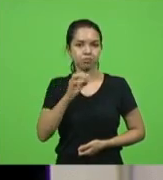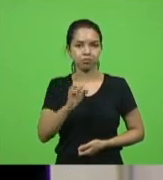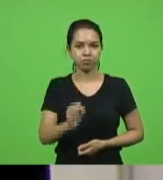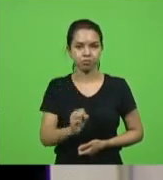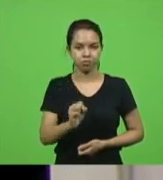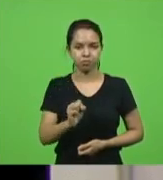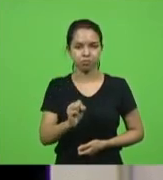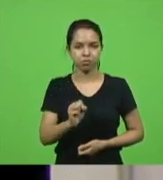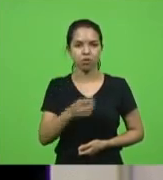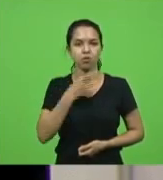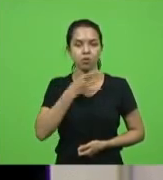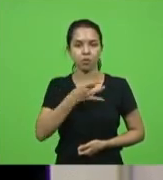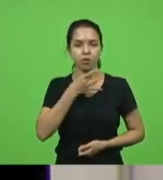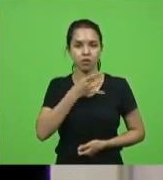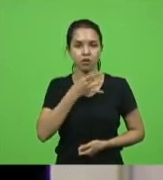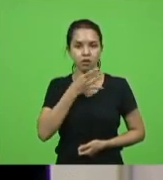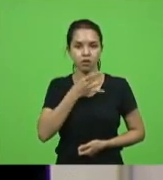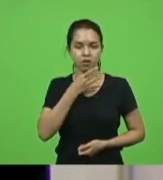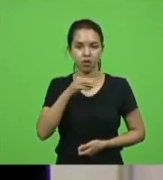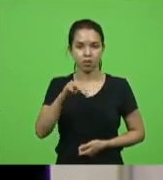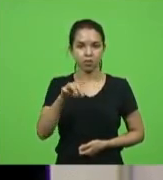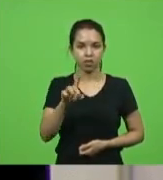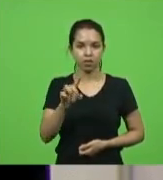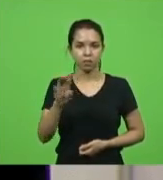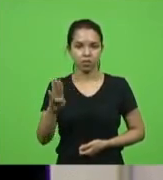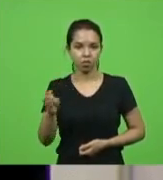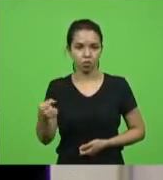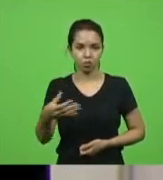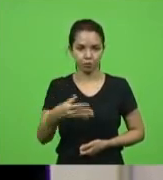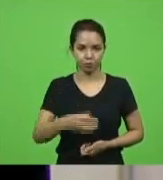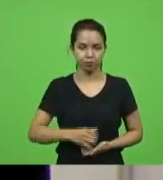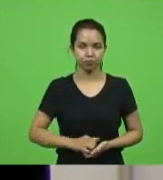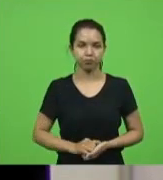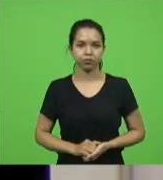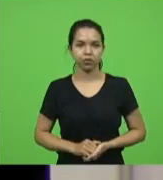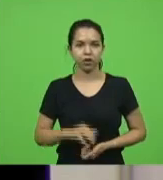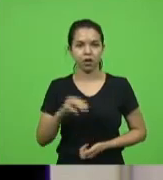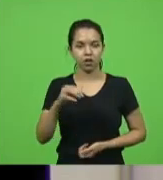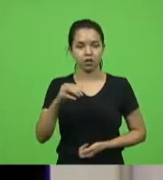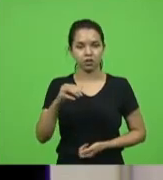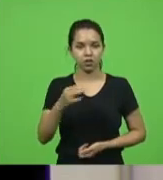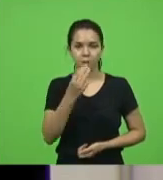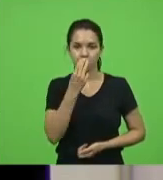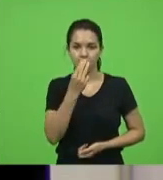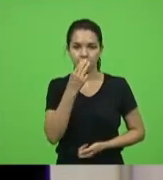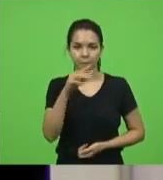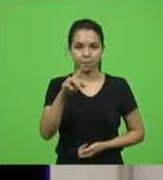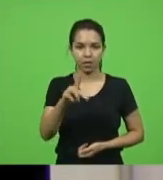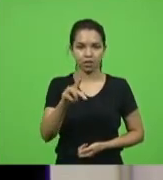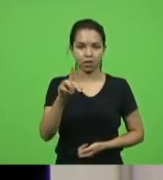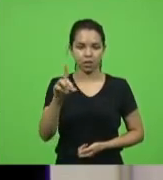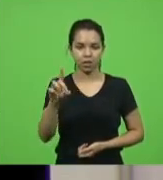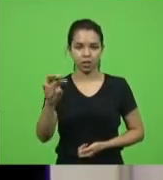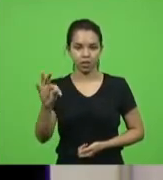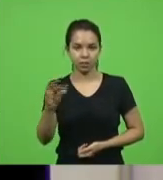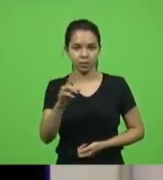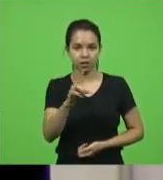e Valdir Cobalquini, bloco MDB Novo, Sérgio Mota, bloco PDT, PSDB,